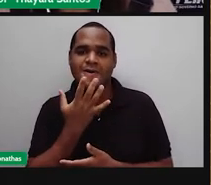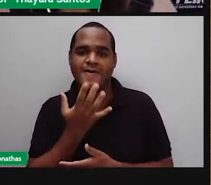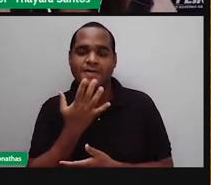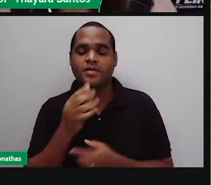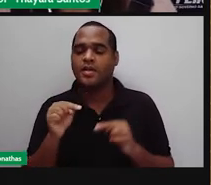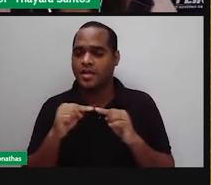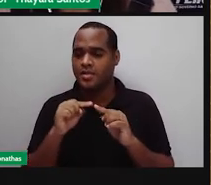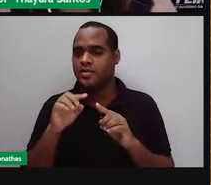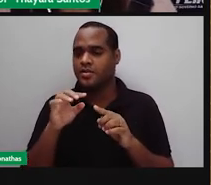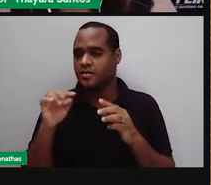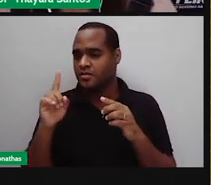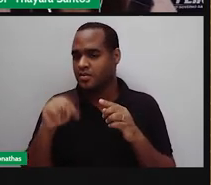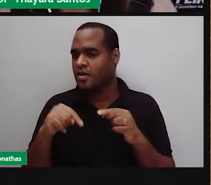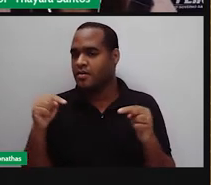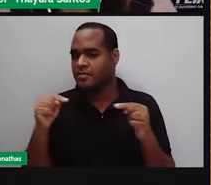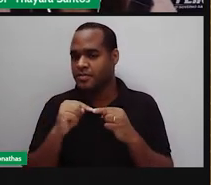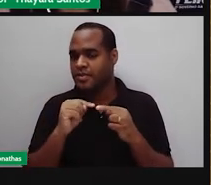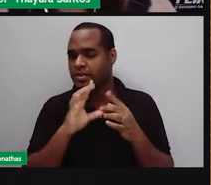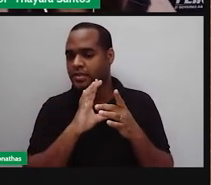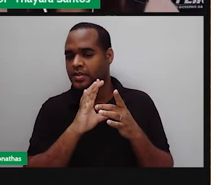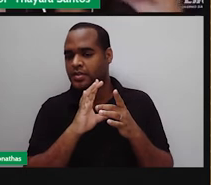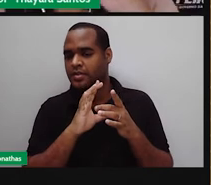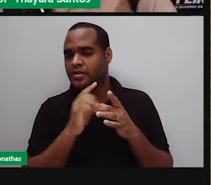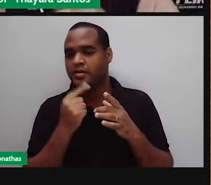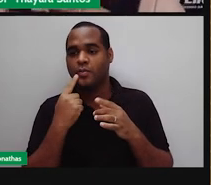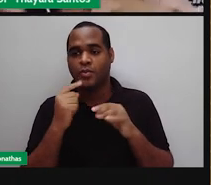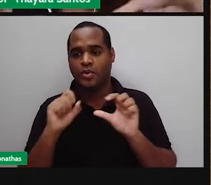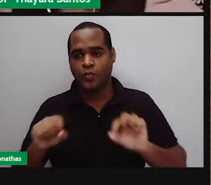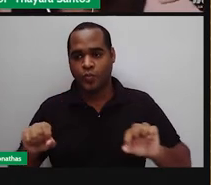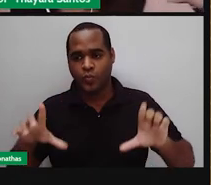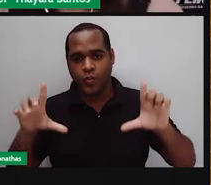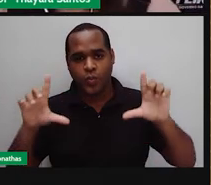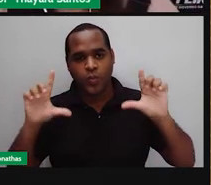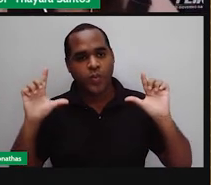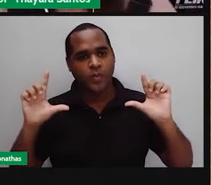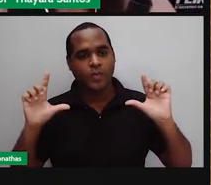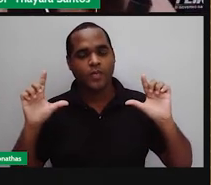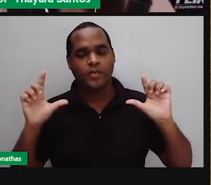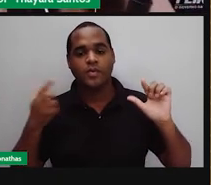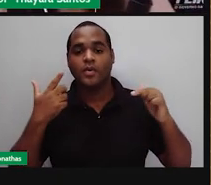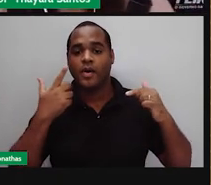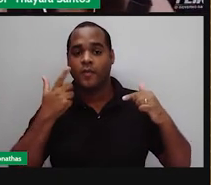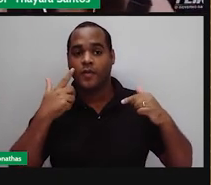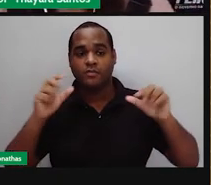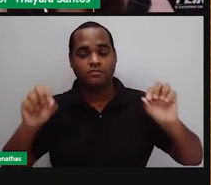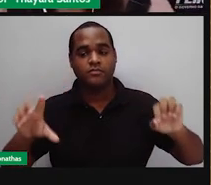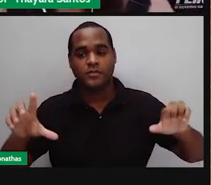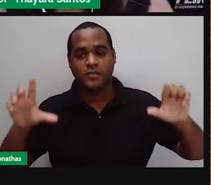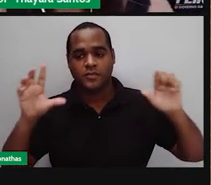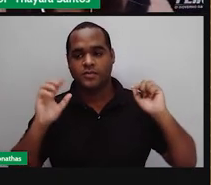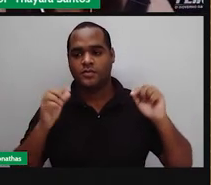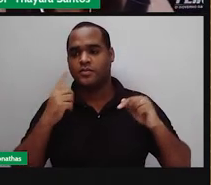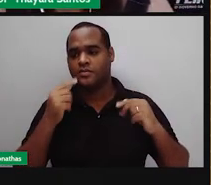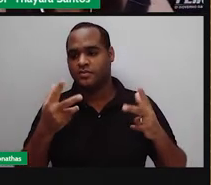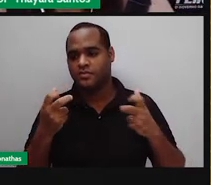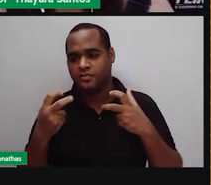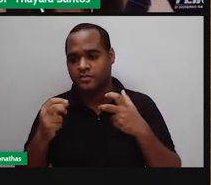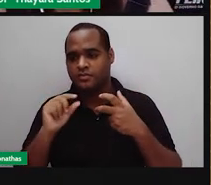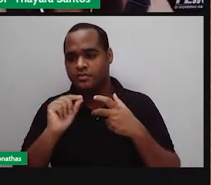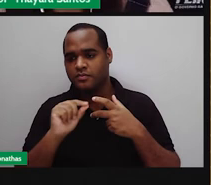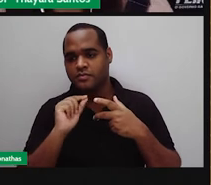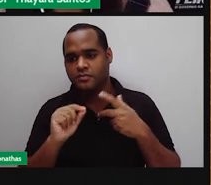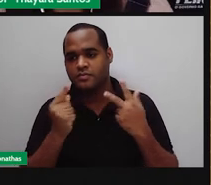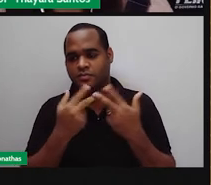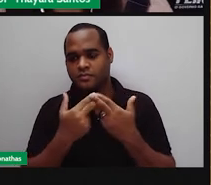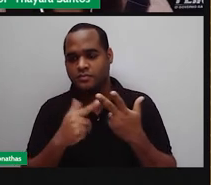esse epitélio olfatório, aqui é como se a gente tivesse conseguido dar um zoom, ampliar essa imagem. Quando a gente amplia essa imagem, a gente vê,